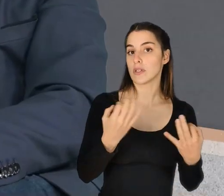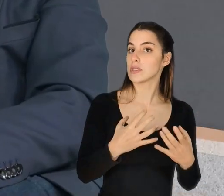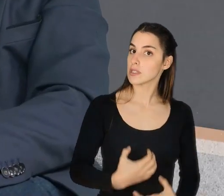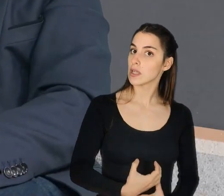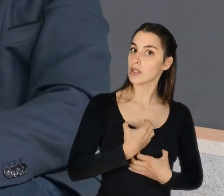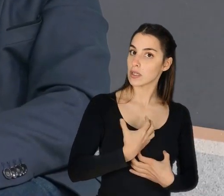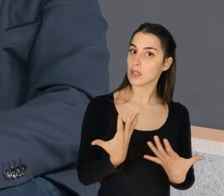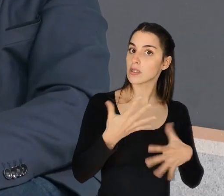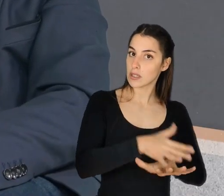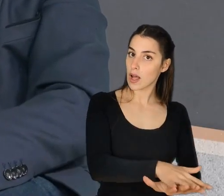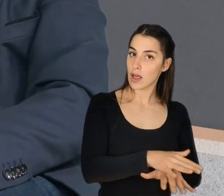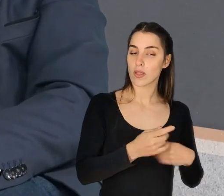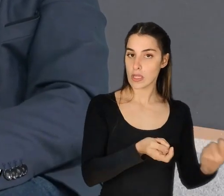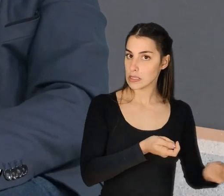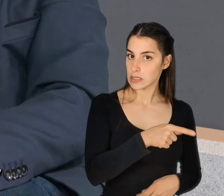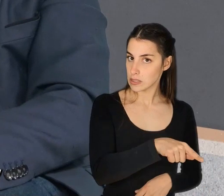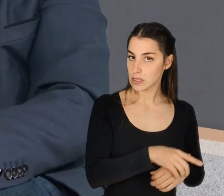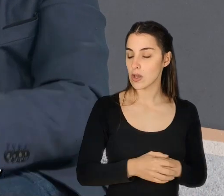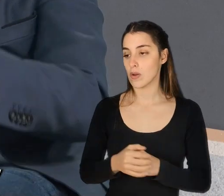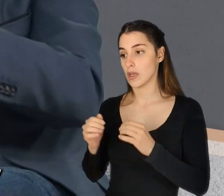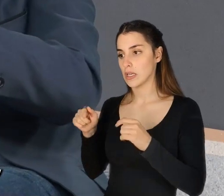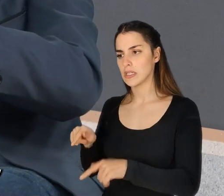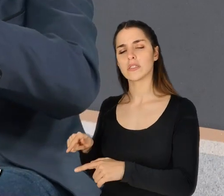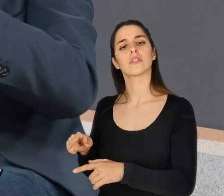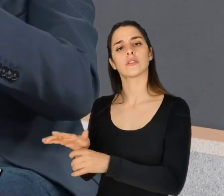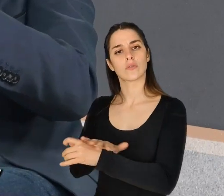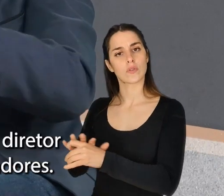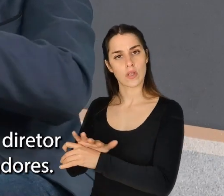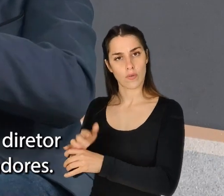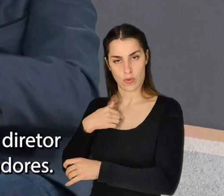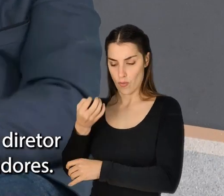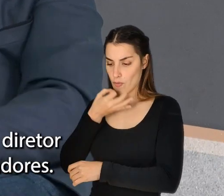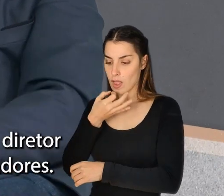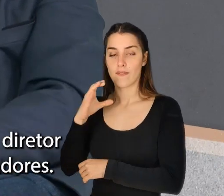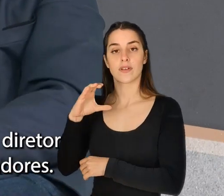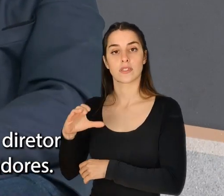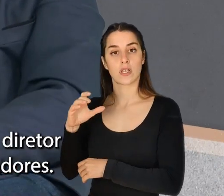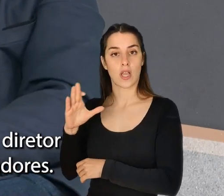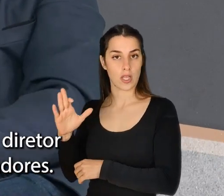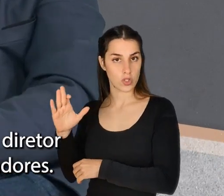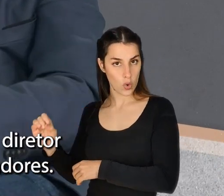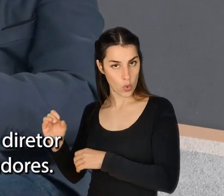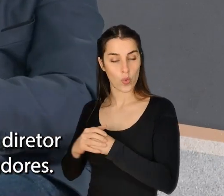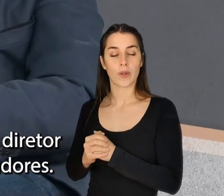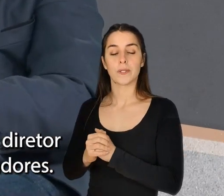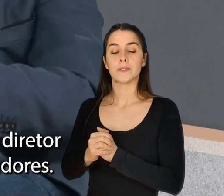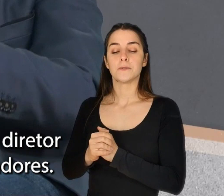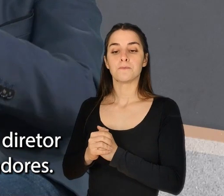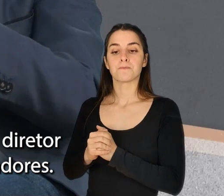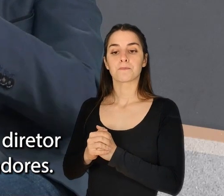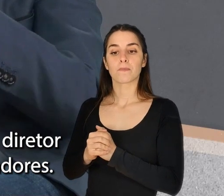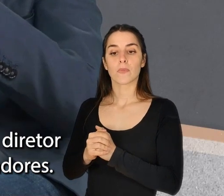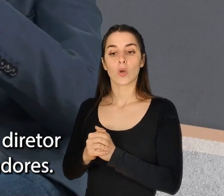nessa... Exatamente, isso mesmo. E este papel que eu falava há pouco e que brincava deste CHO, este Chief Happiness Officer,